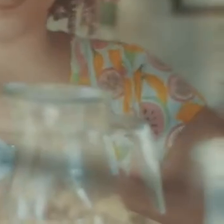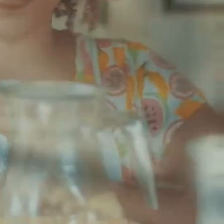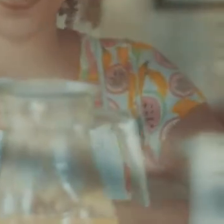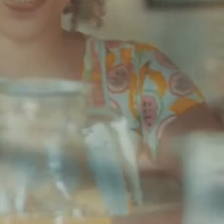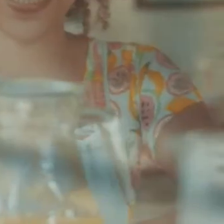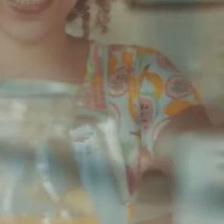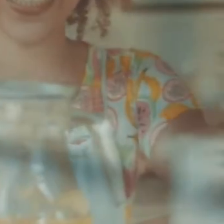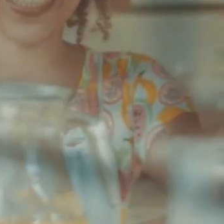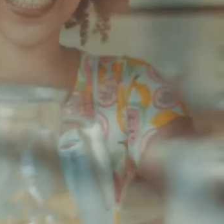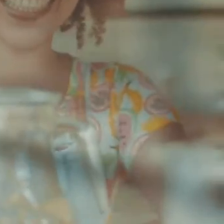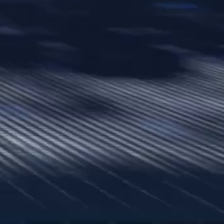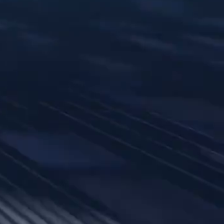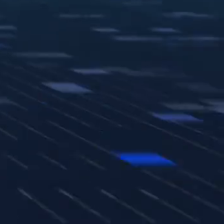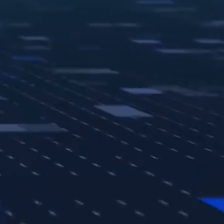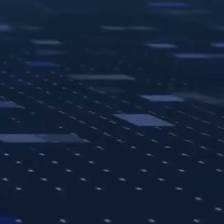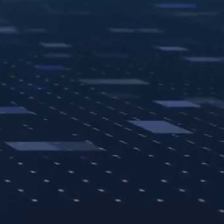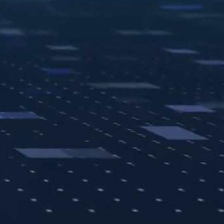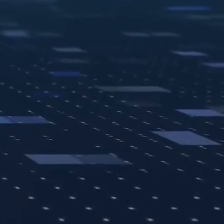a esperança.